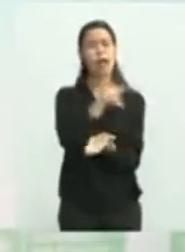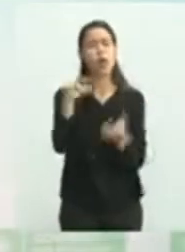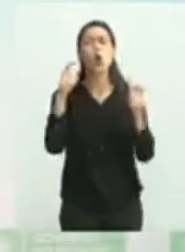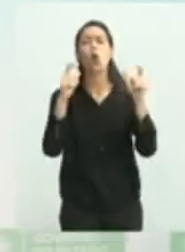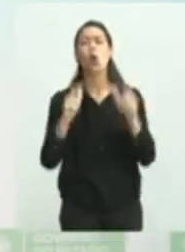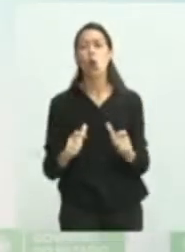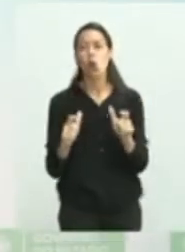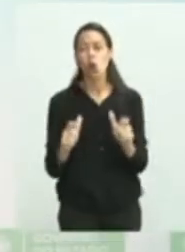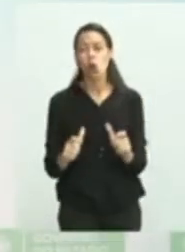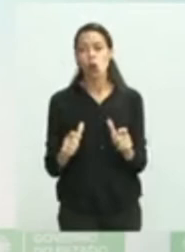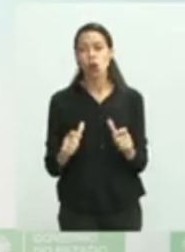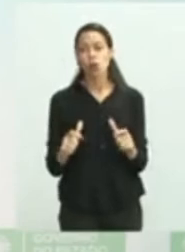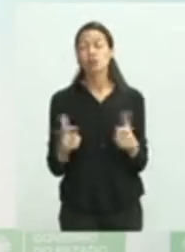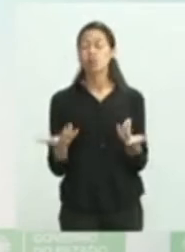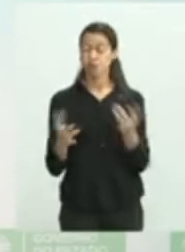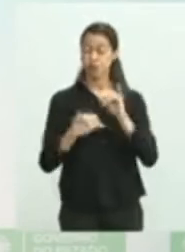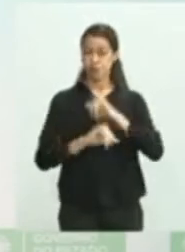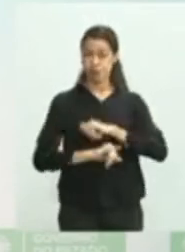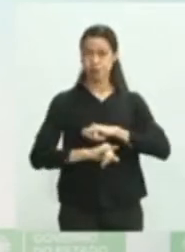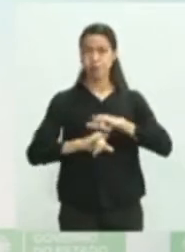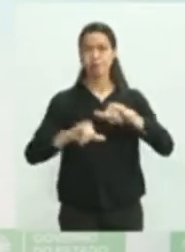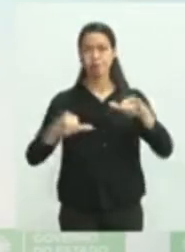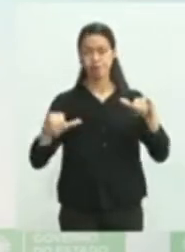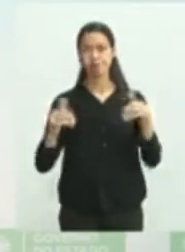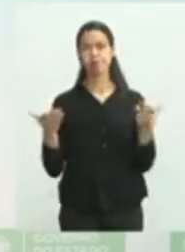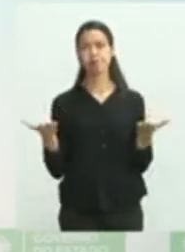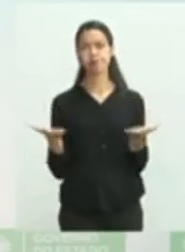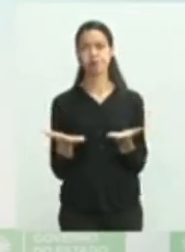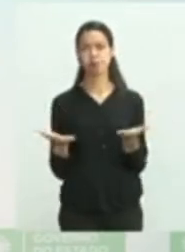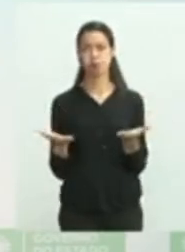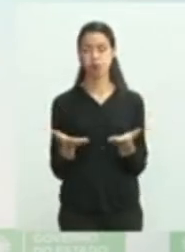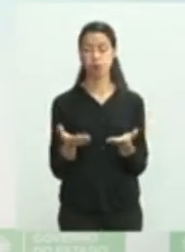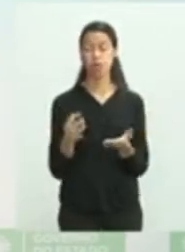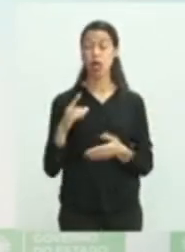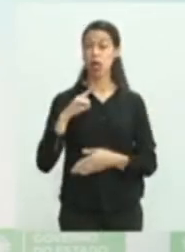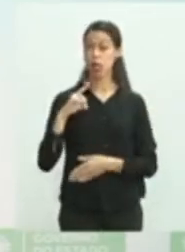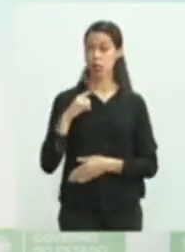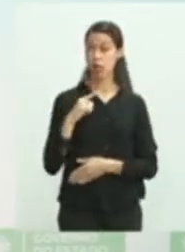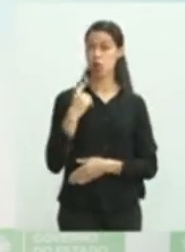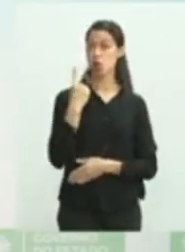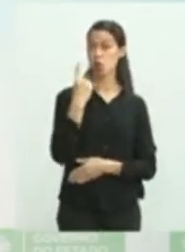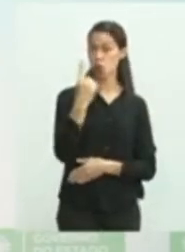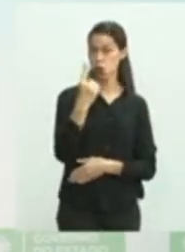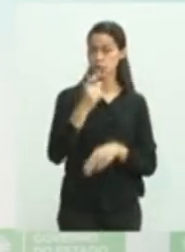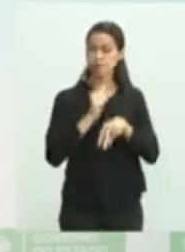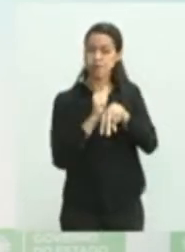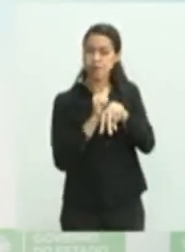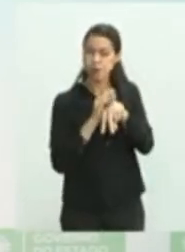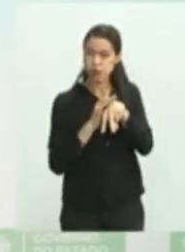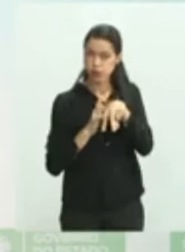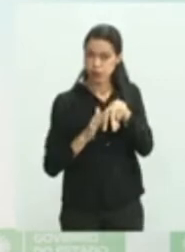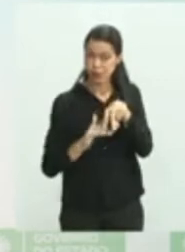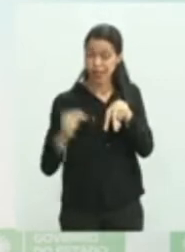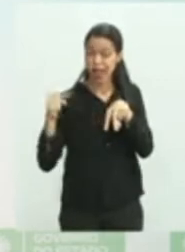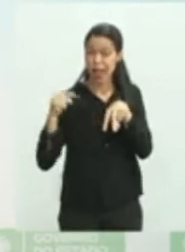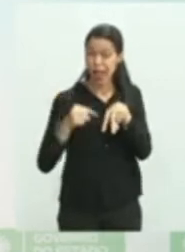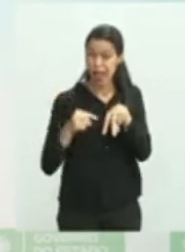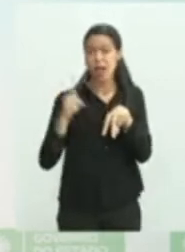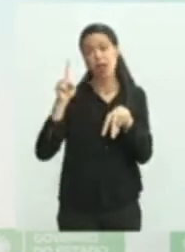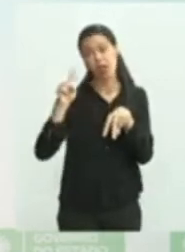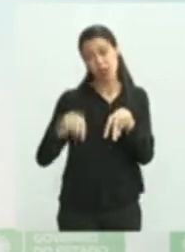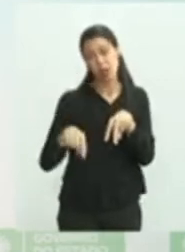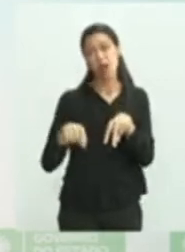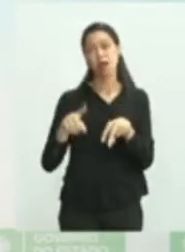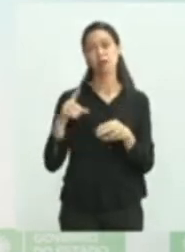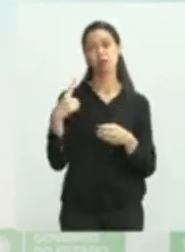O único paciente que está em unidade pública no